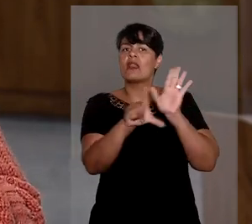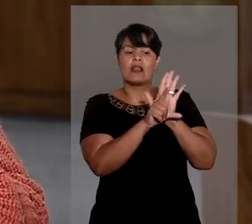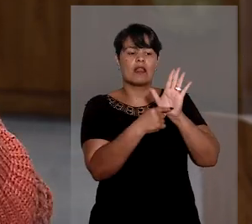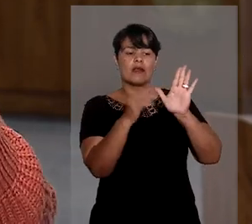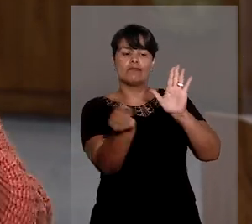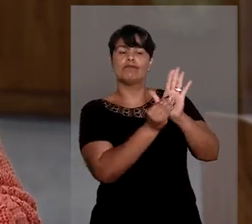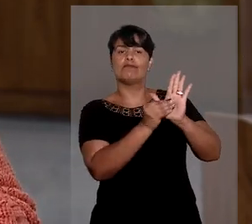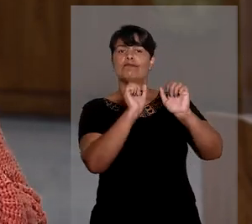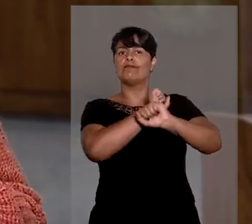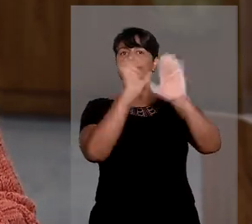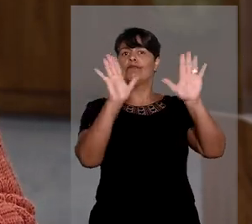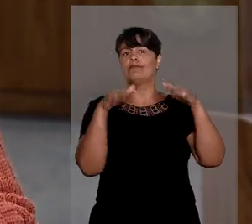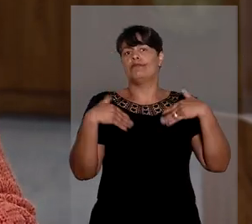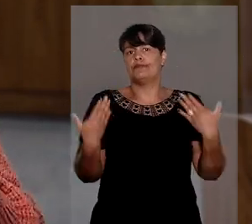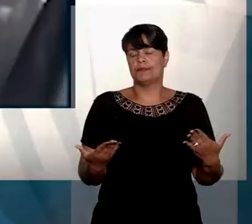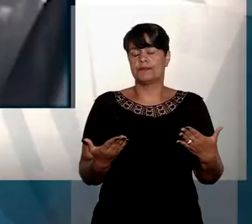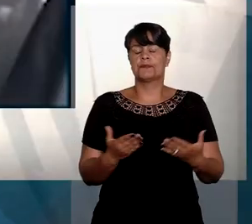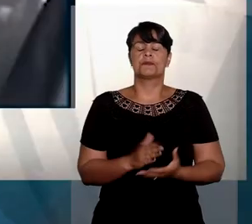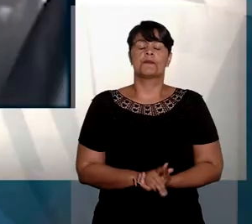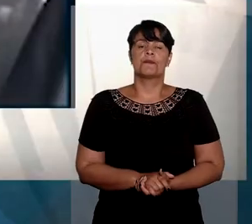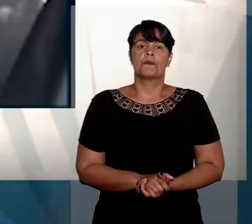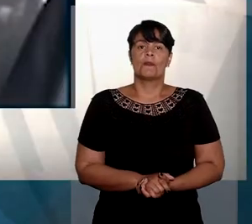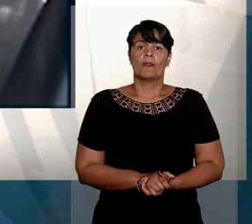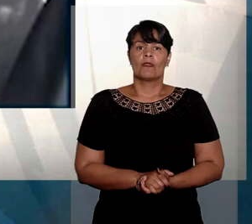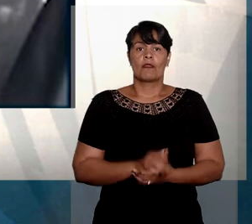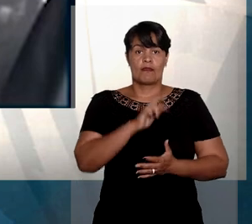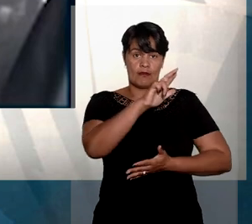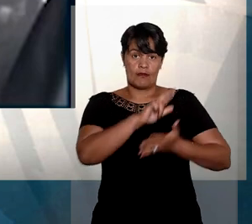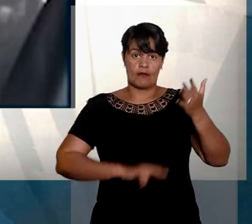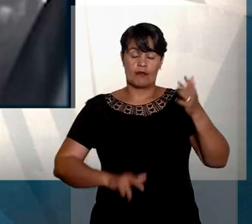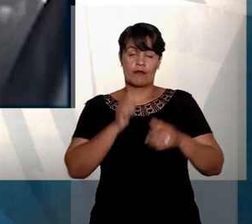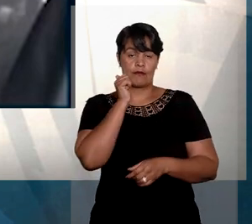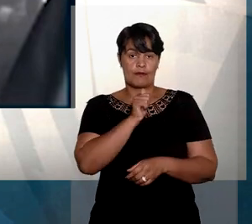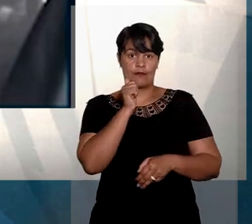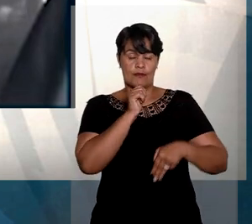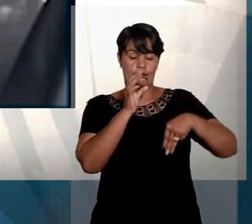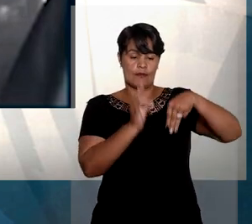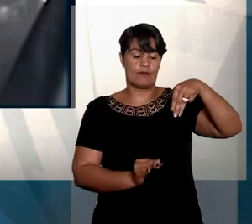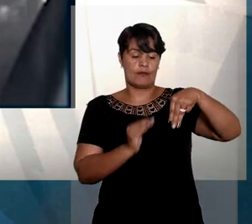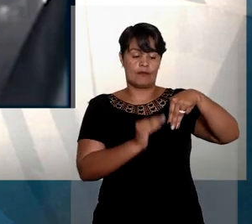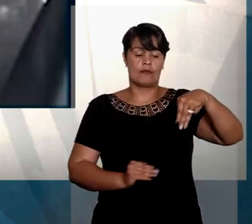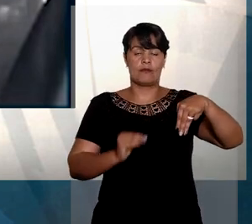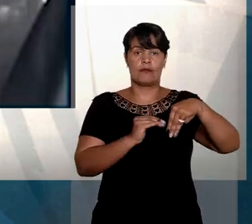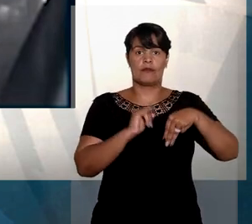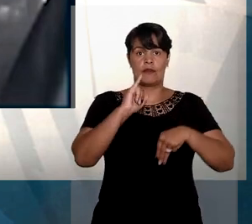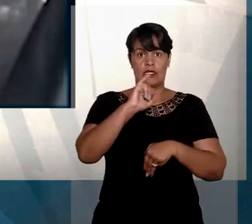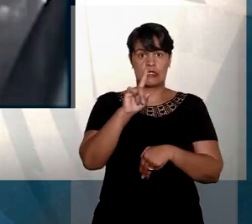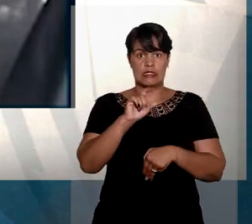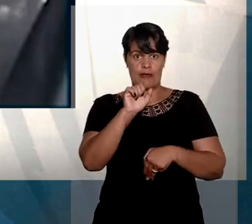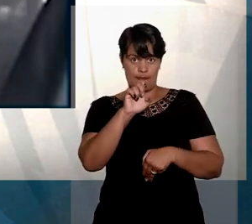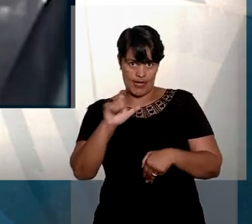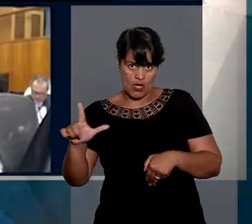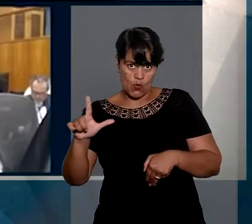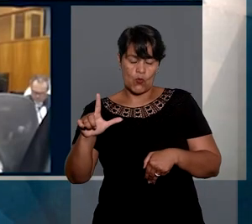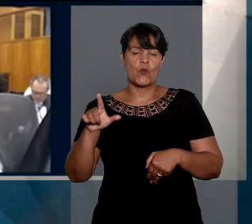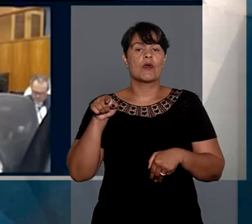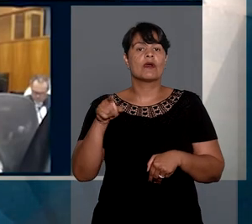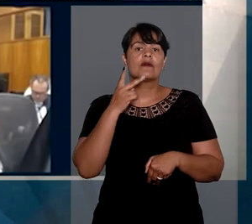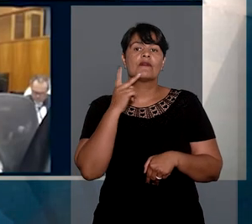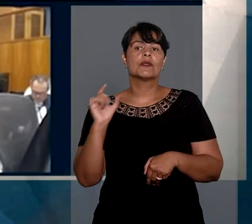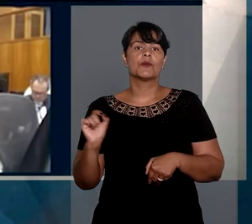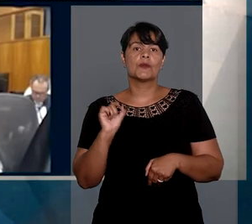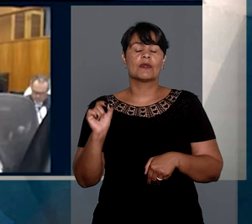pudesse demandar nesse juízo. A relatora, ministra Isabel Galotti, ressaltou que o STJ reconhece a